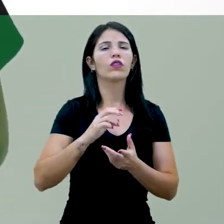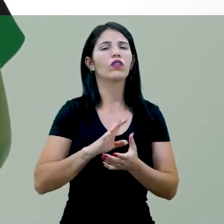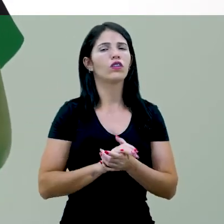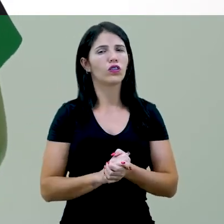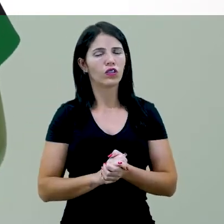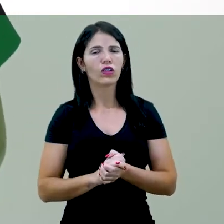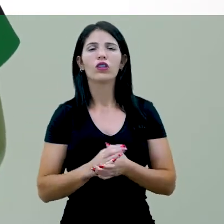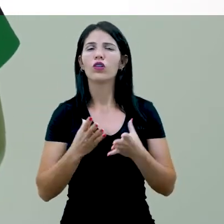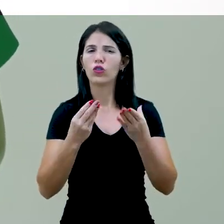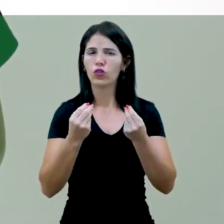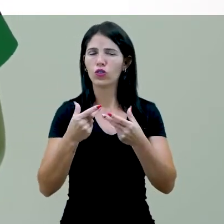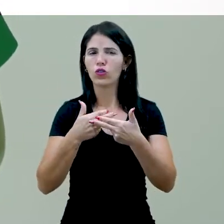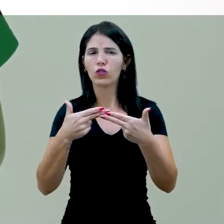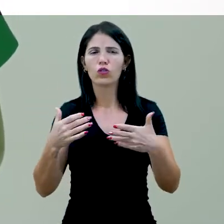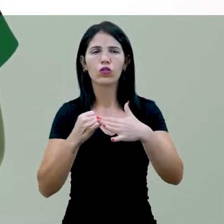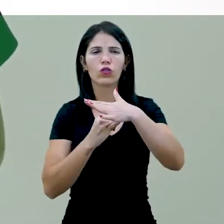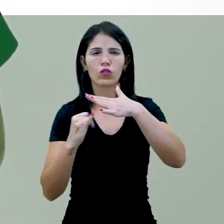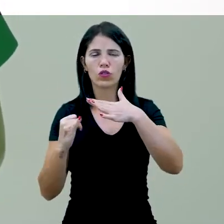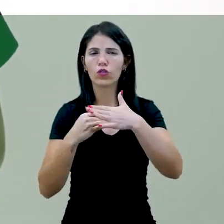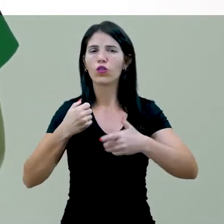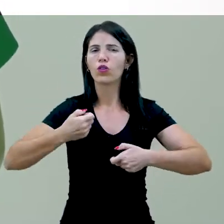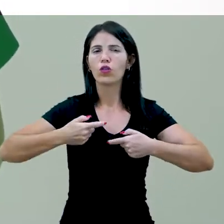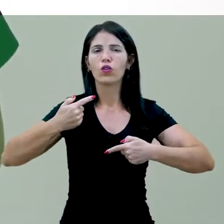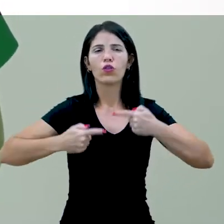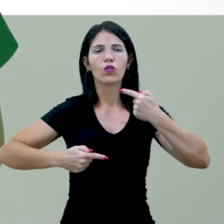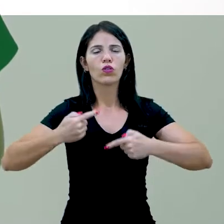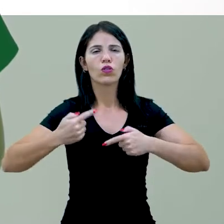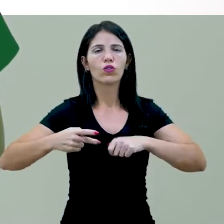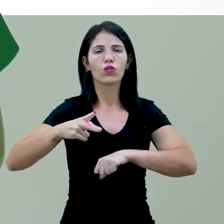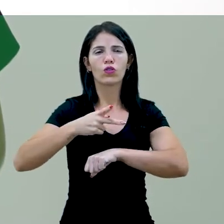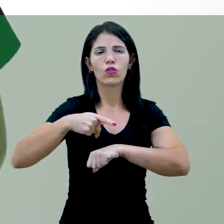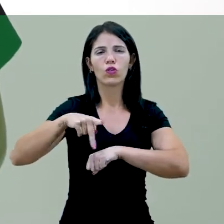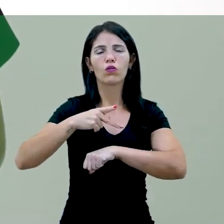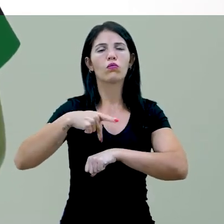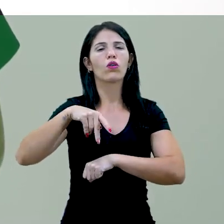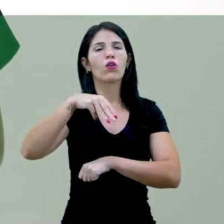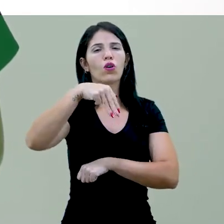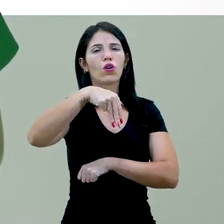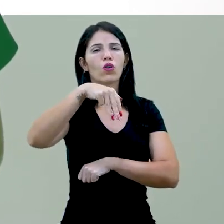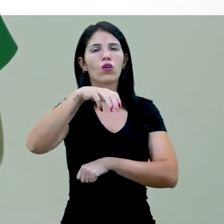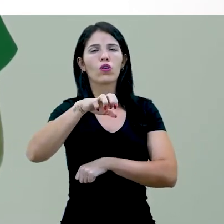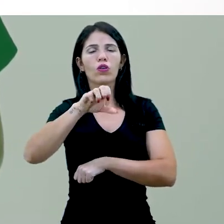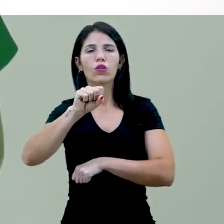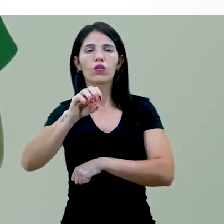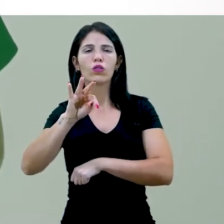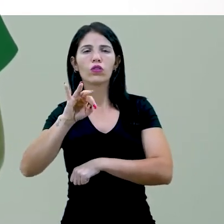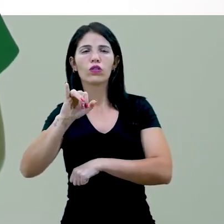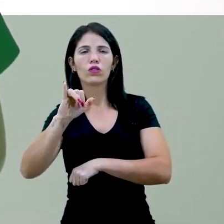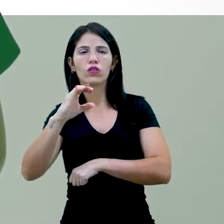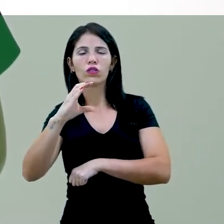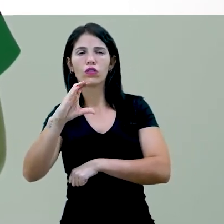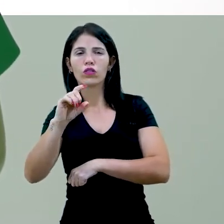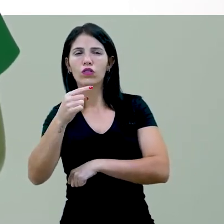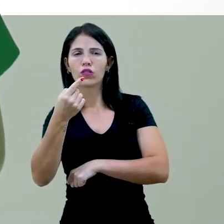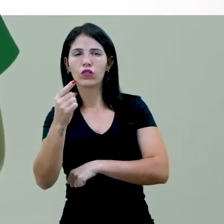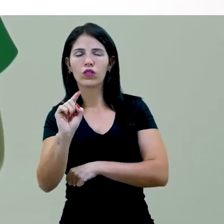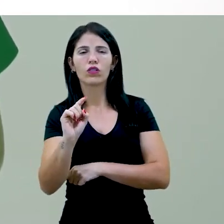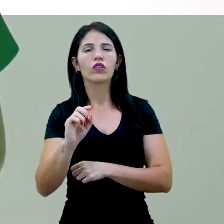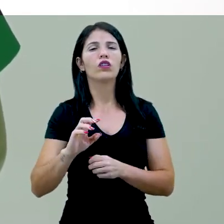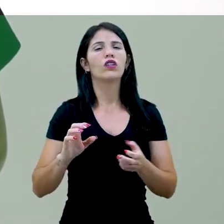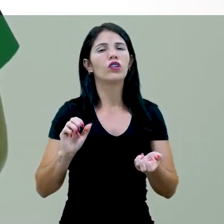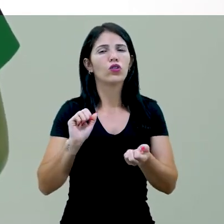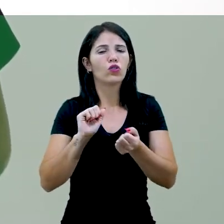obras políticas e instituições disseminaram a ideia de um país mestiço, no qual o convívio é harmonioso entre as diferentes